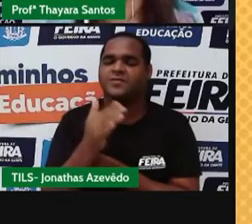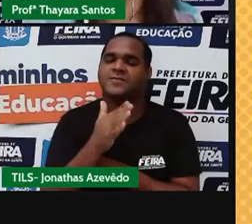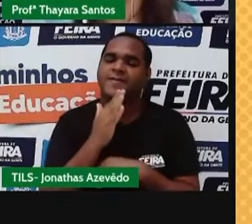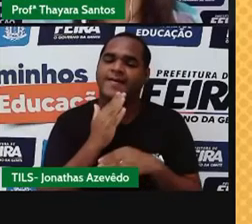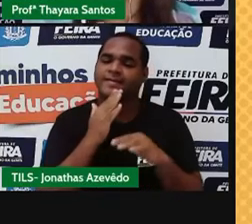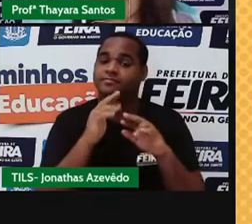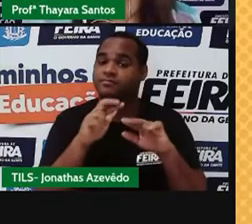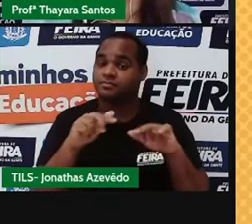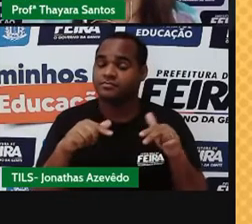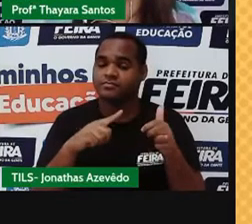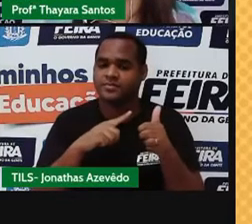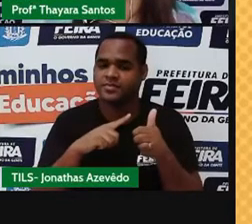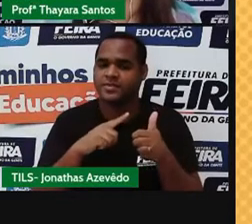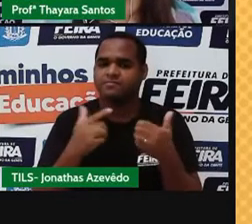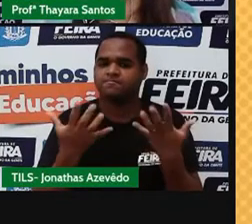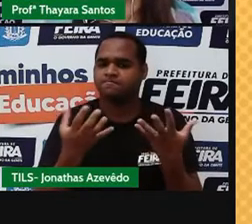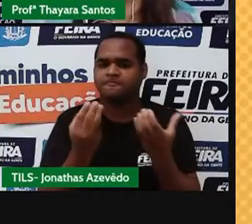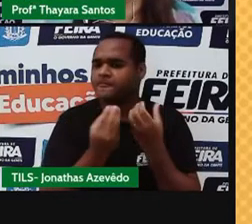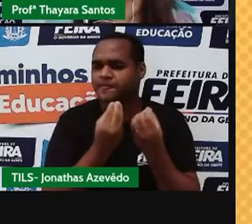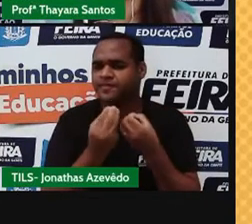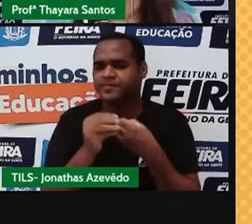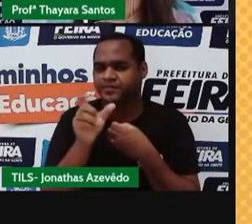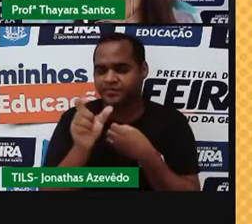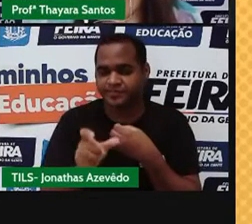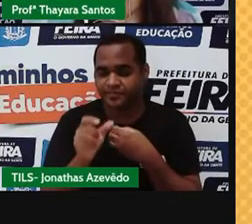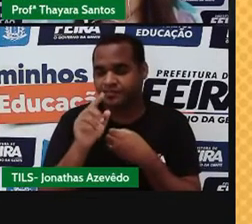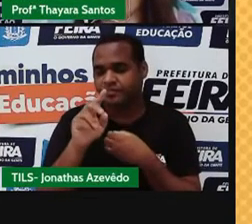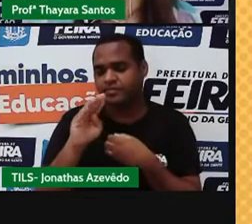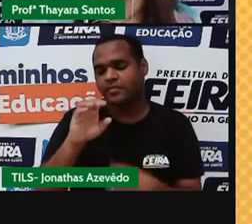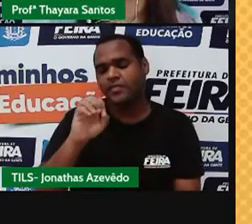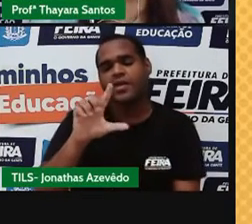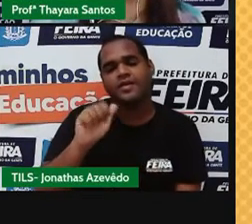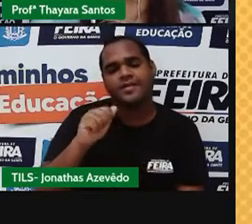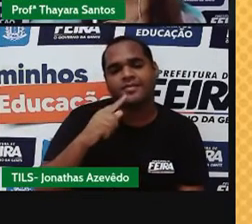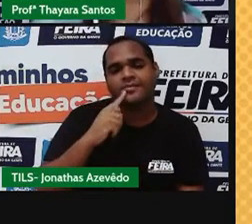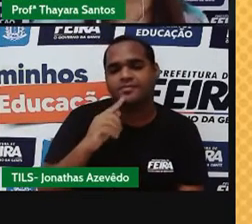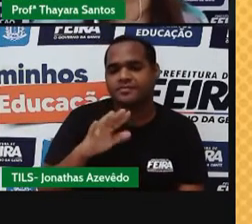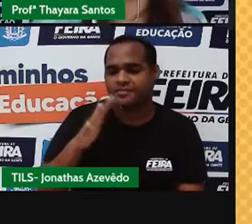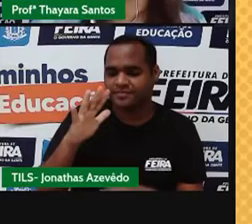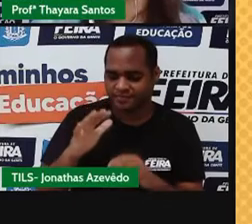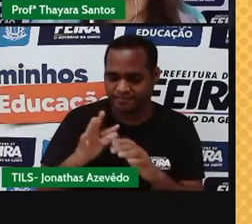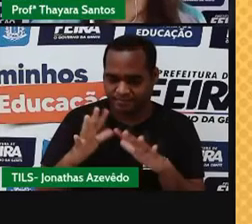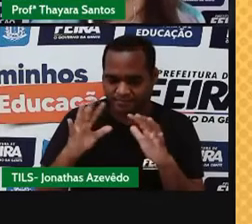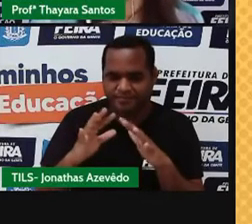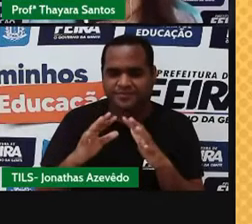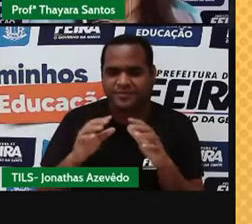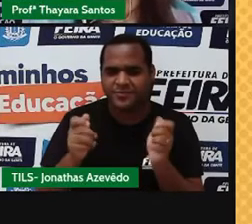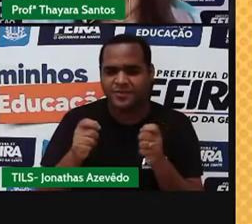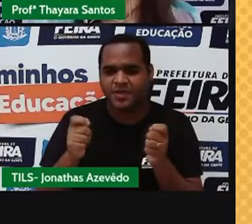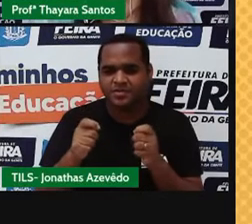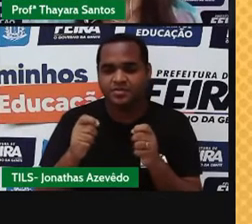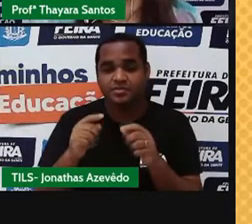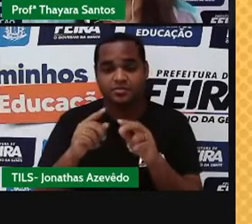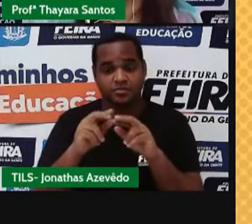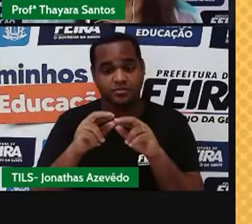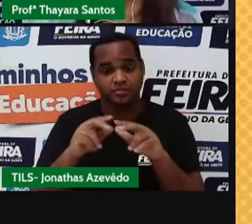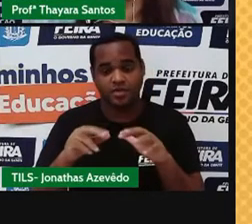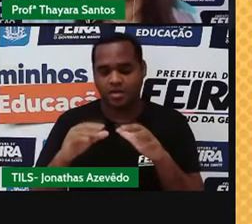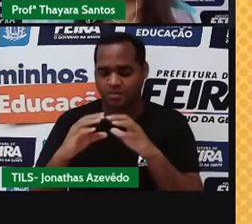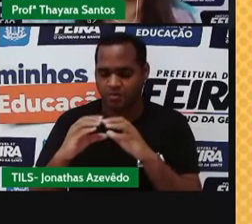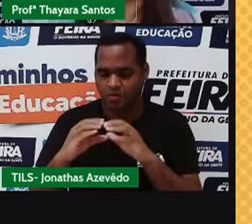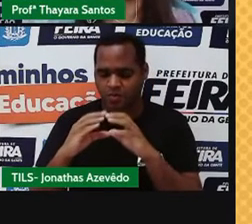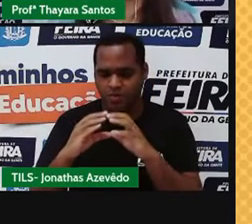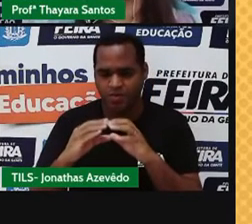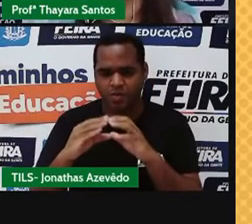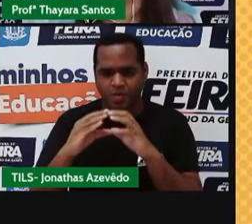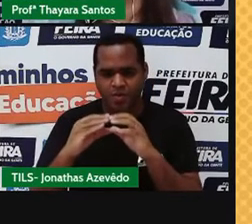E no modelo da bola de bilhar, ele diz que o átomo, ele é uma estrutura indivisível, ele seria uma estrutura maciça, que